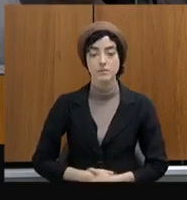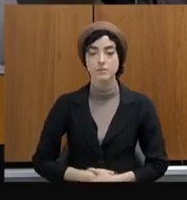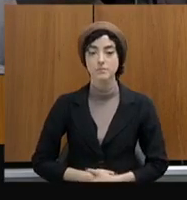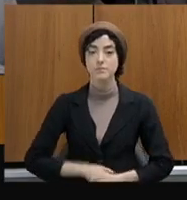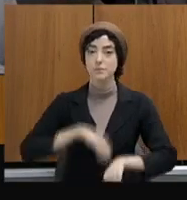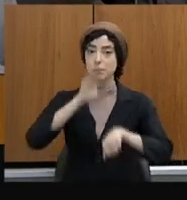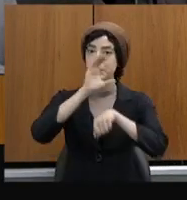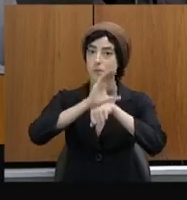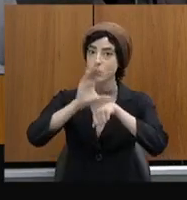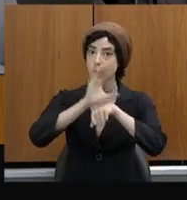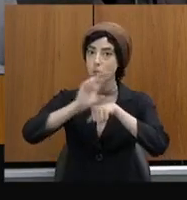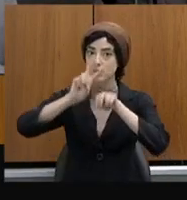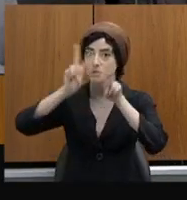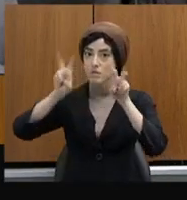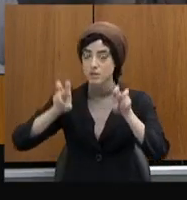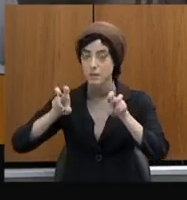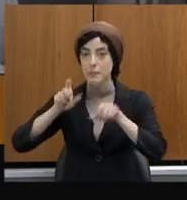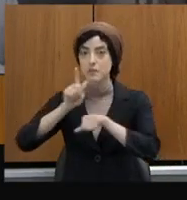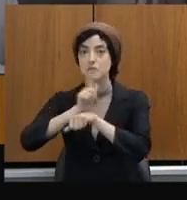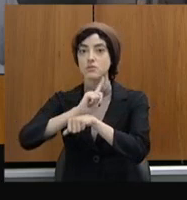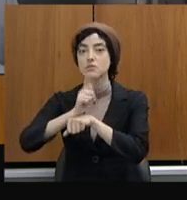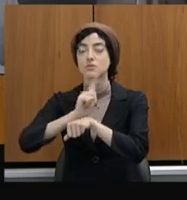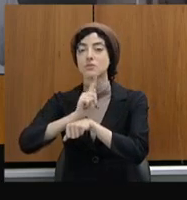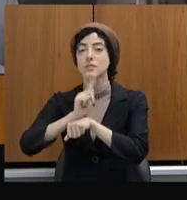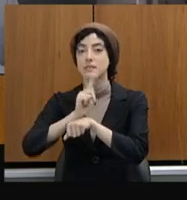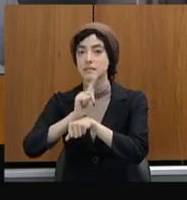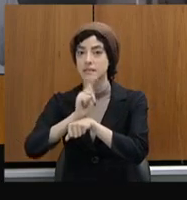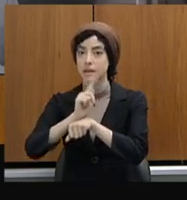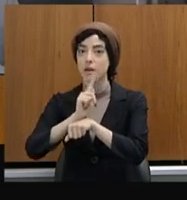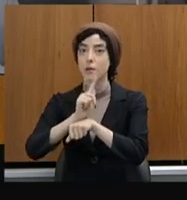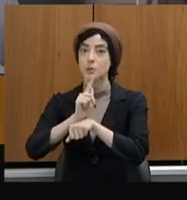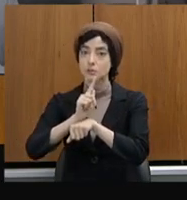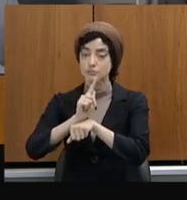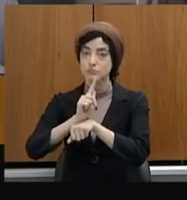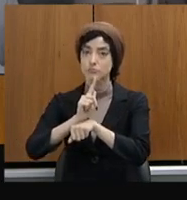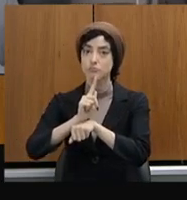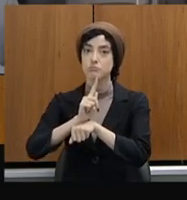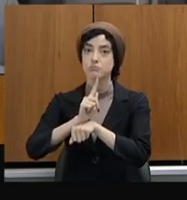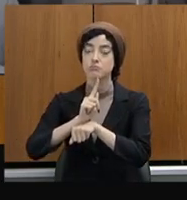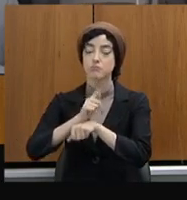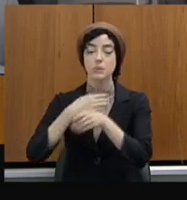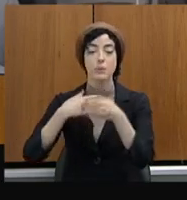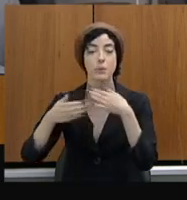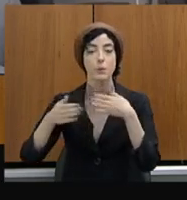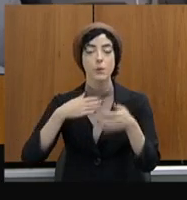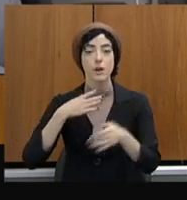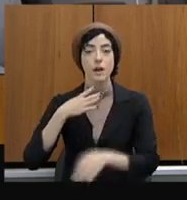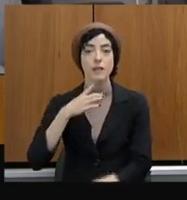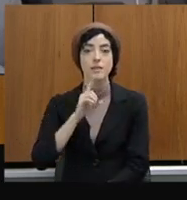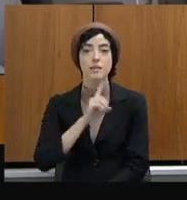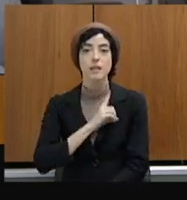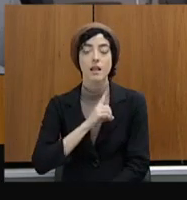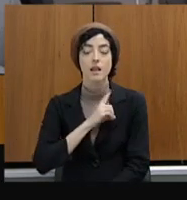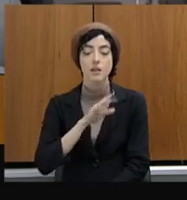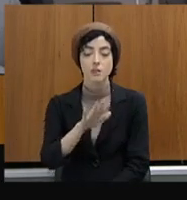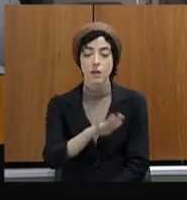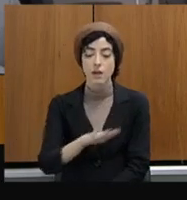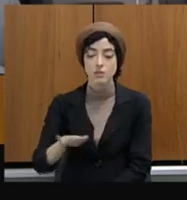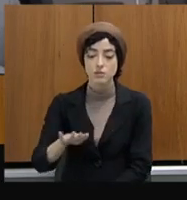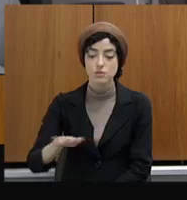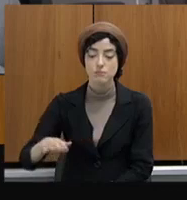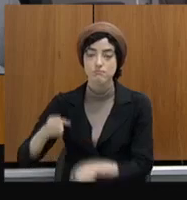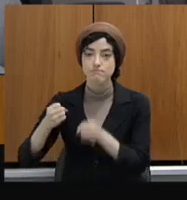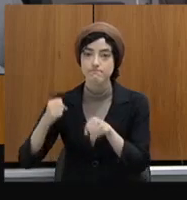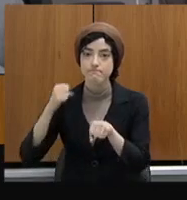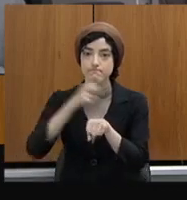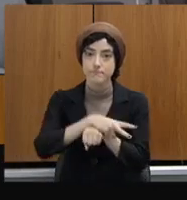de gestão para todos os delegados regionais, chefes de departamento e chefes de divisão. Foi